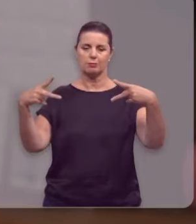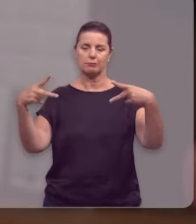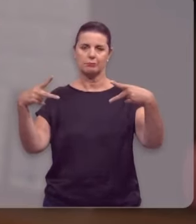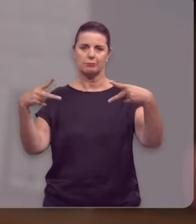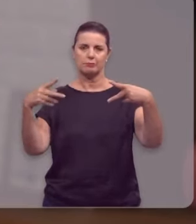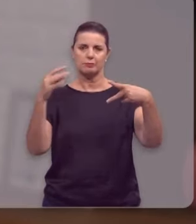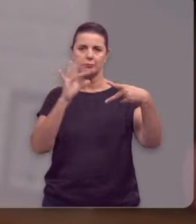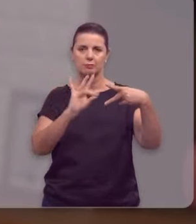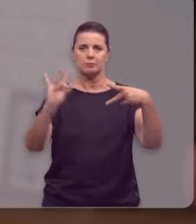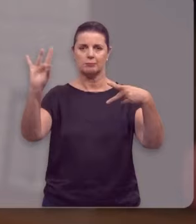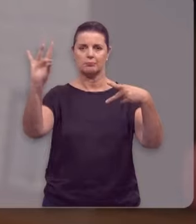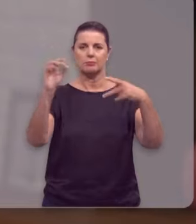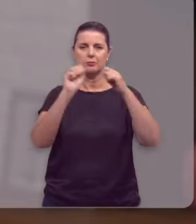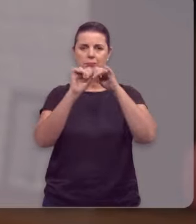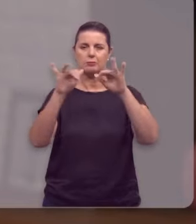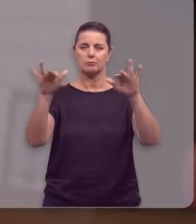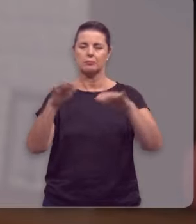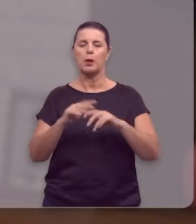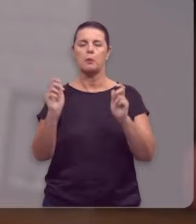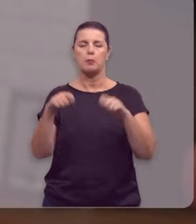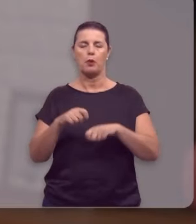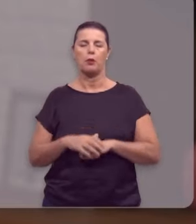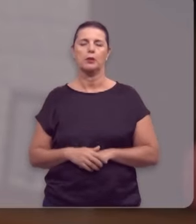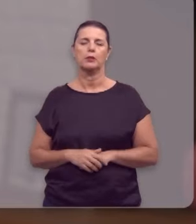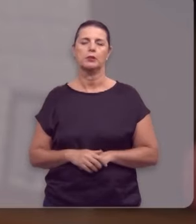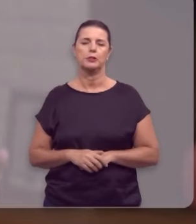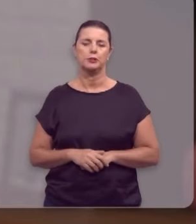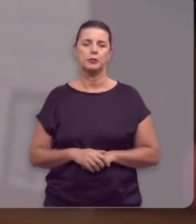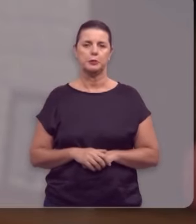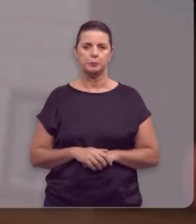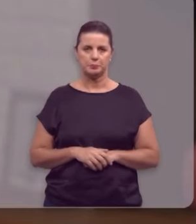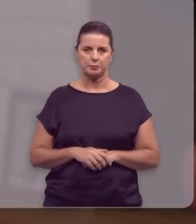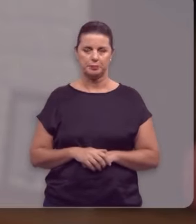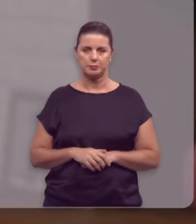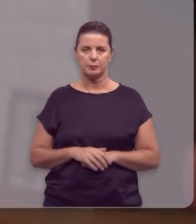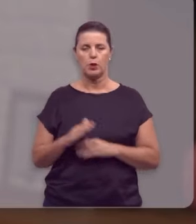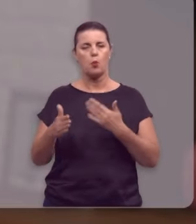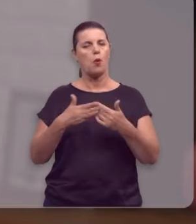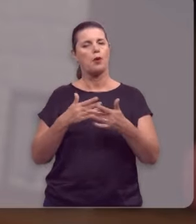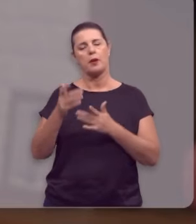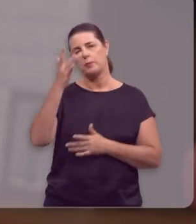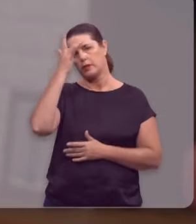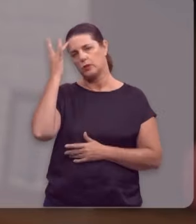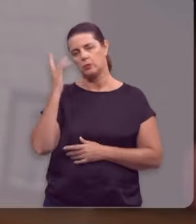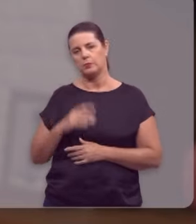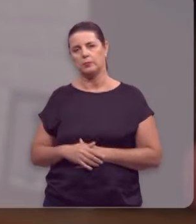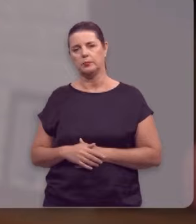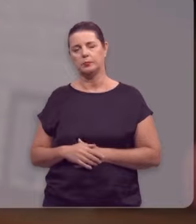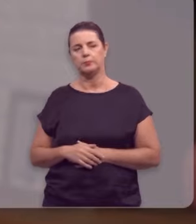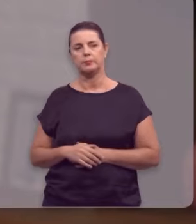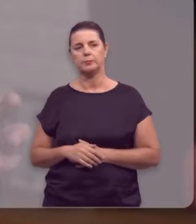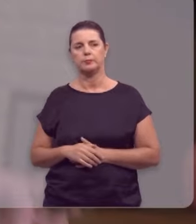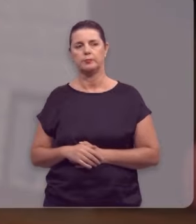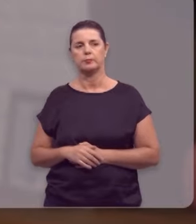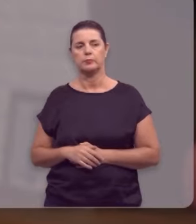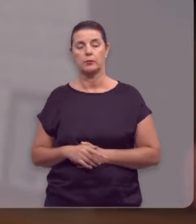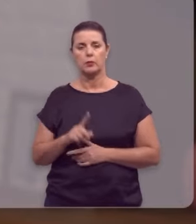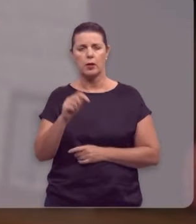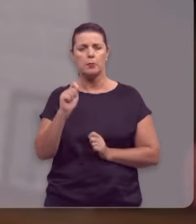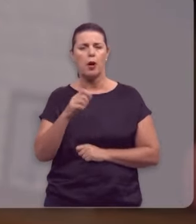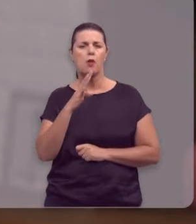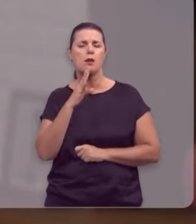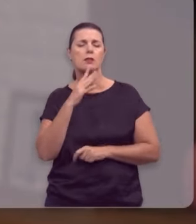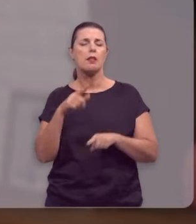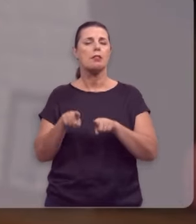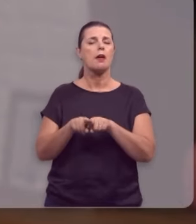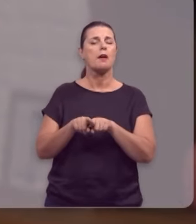no seu celular, na sua casa, o programa de hoje para você também compartilhá-lo com quem você quiser. Tá bom? Você pode conhecer